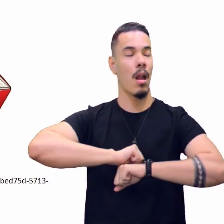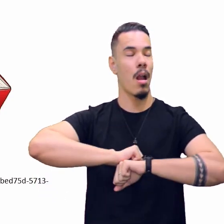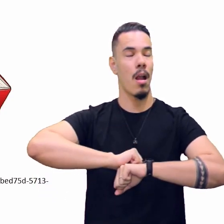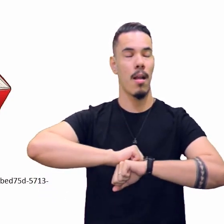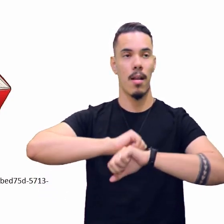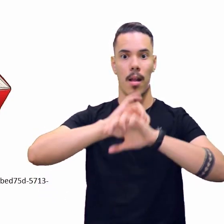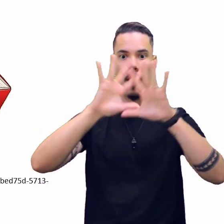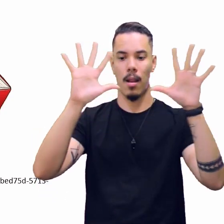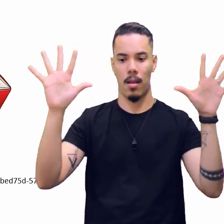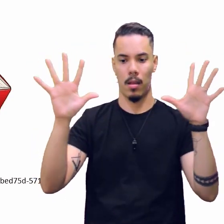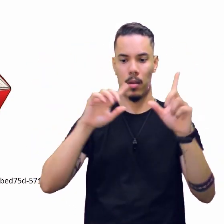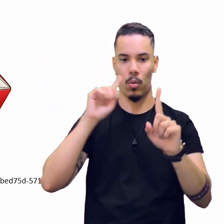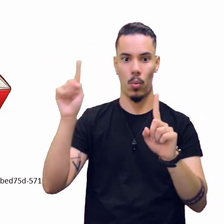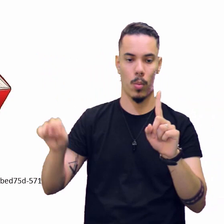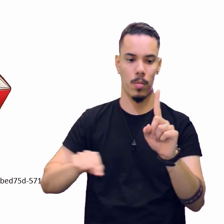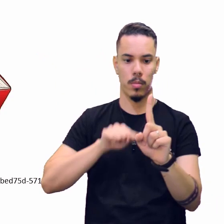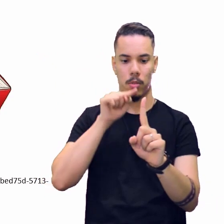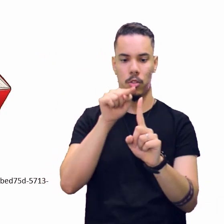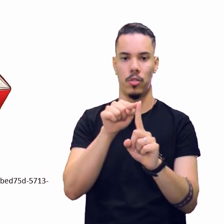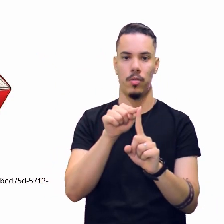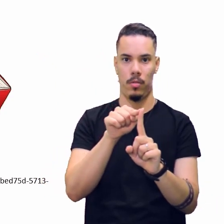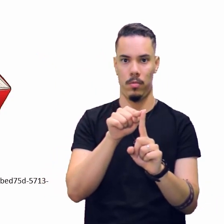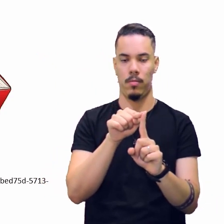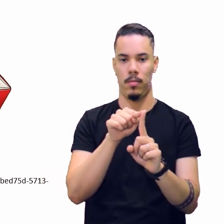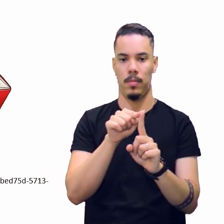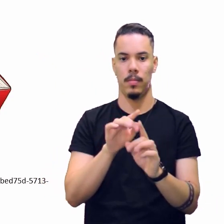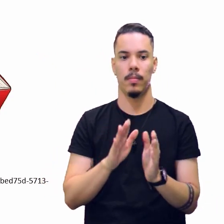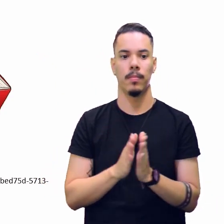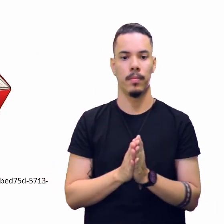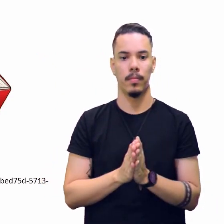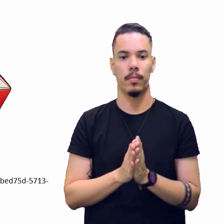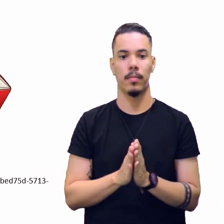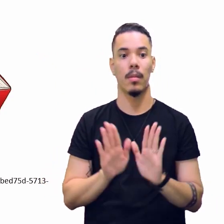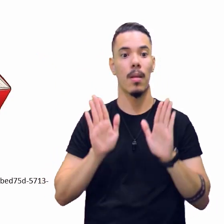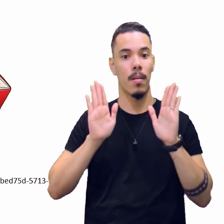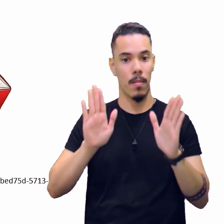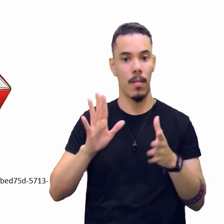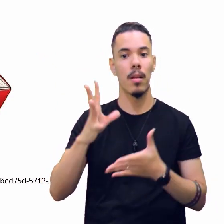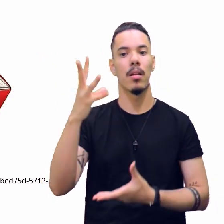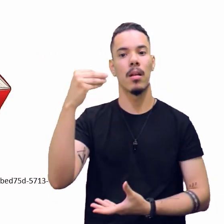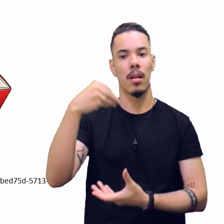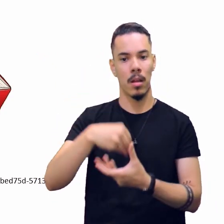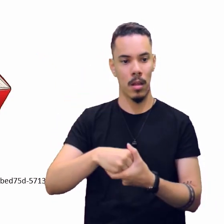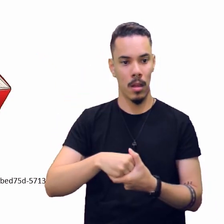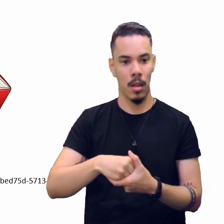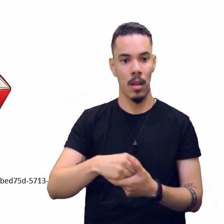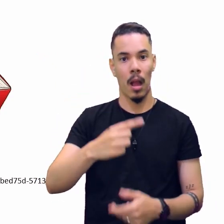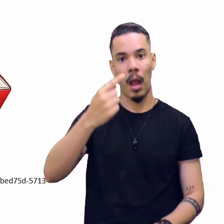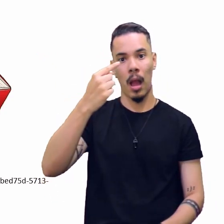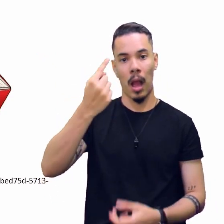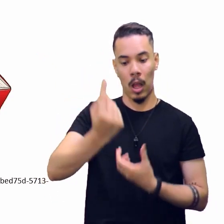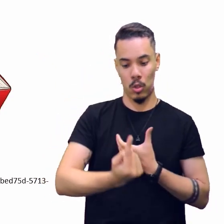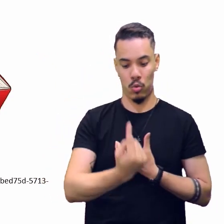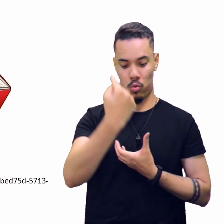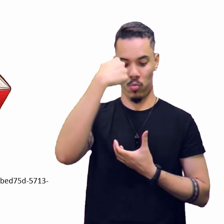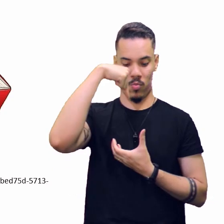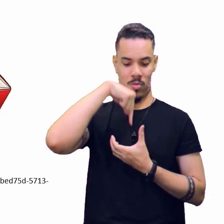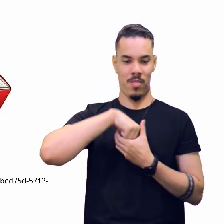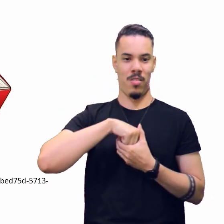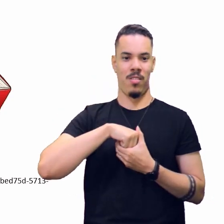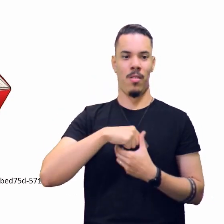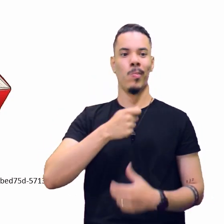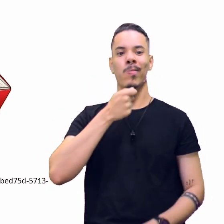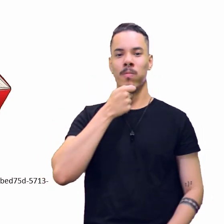objetiva. No entanto, nela, a subjetividade do repórter pode aparecer de forma